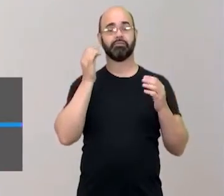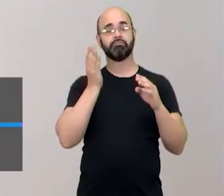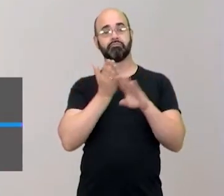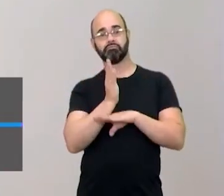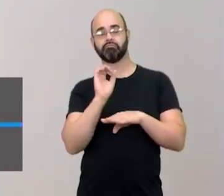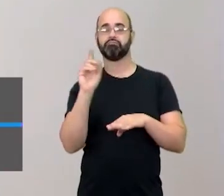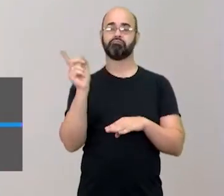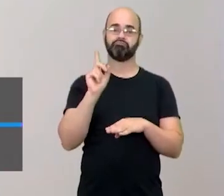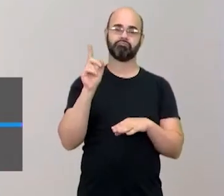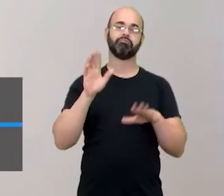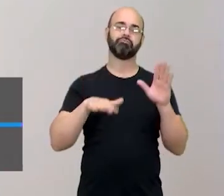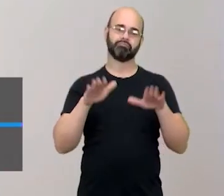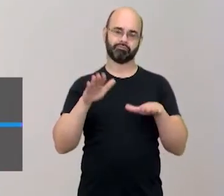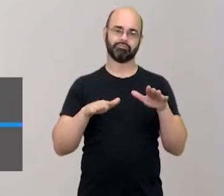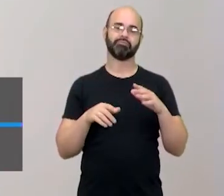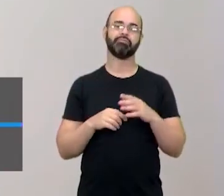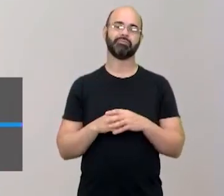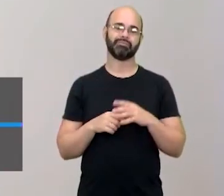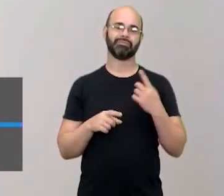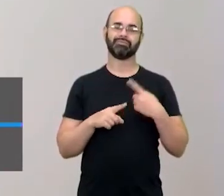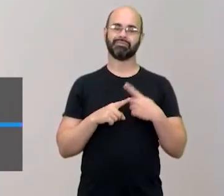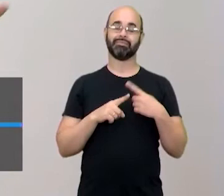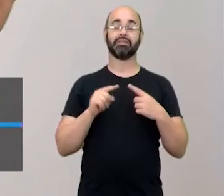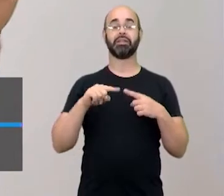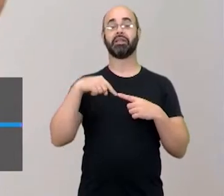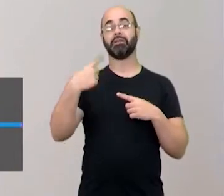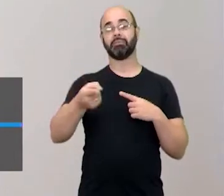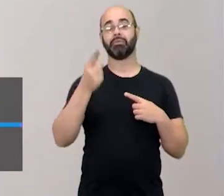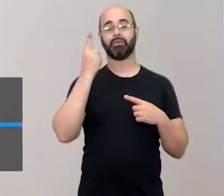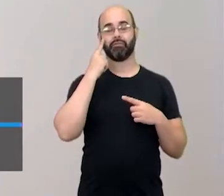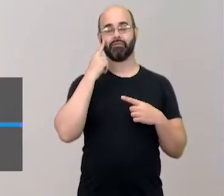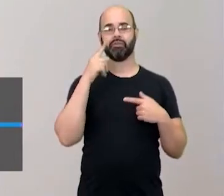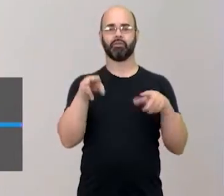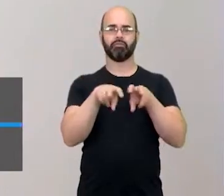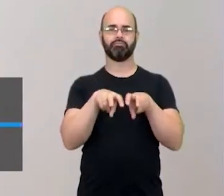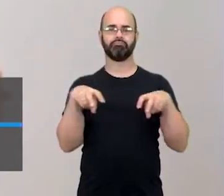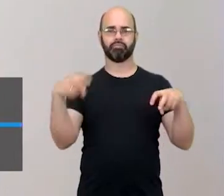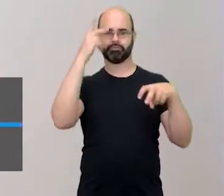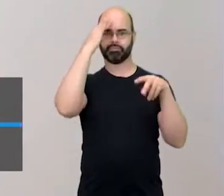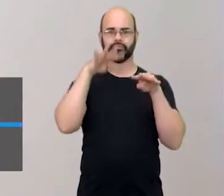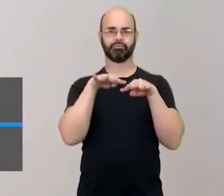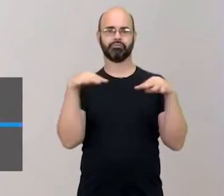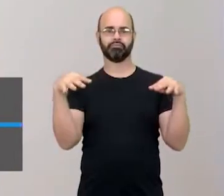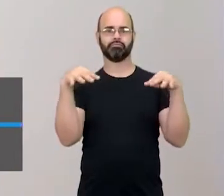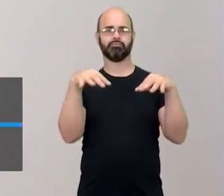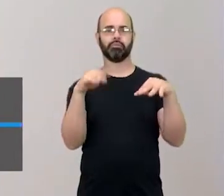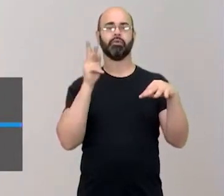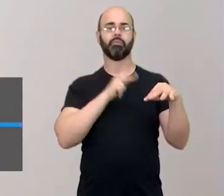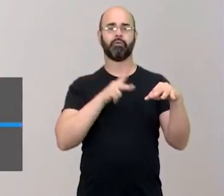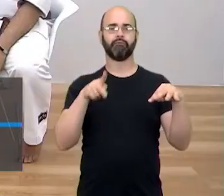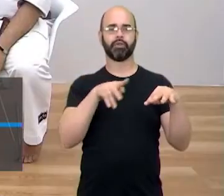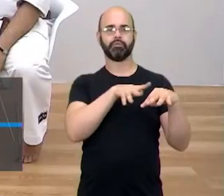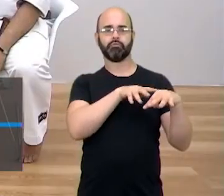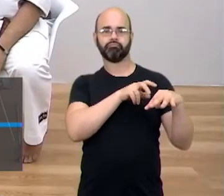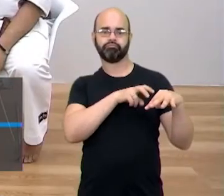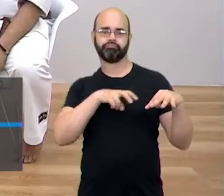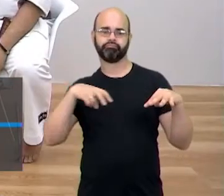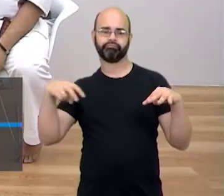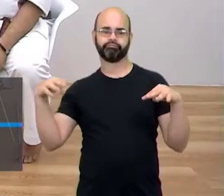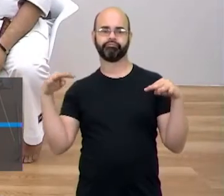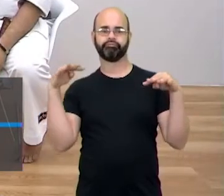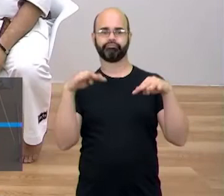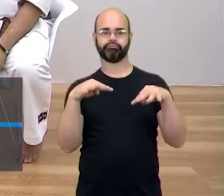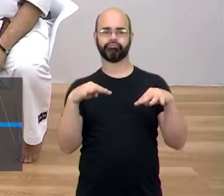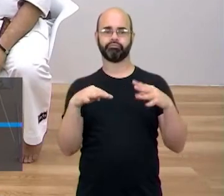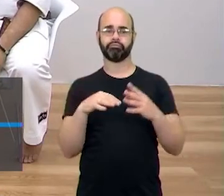Porque também é uma dúvida. Você só sabe depois. Tem uma banca de senseis que te avalia. Igualzinho balé. Então,